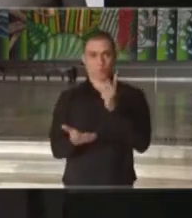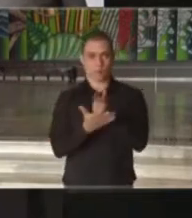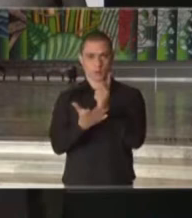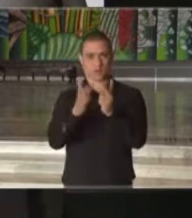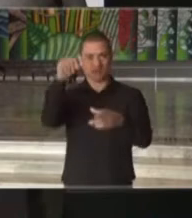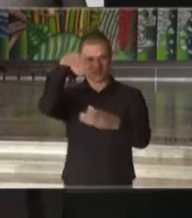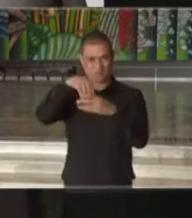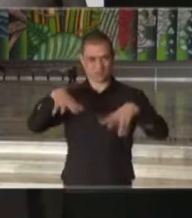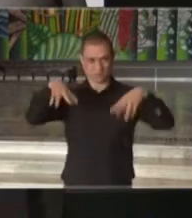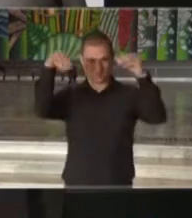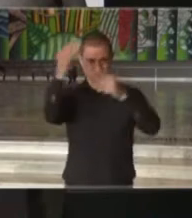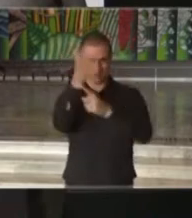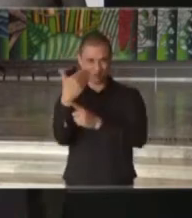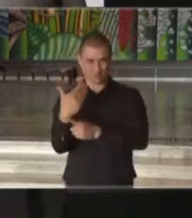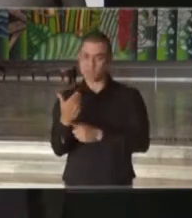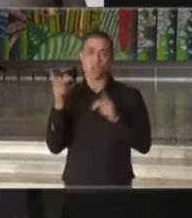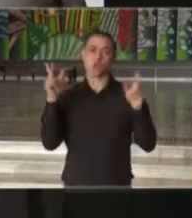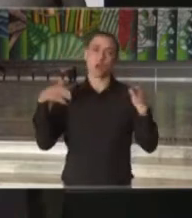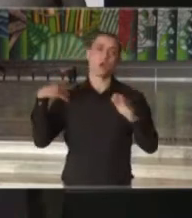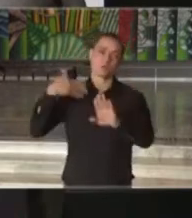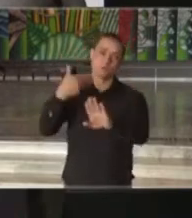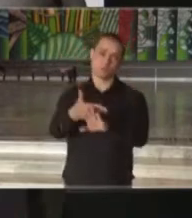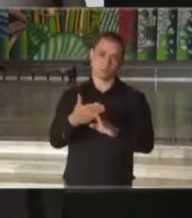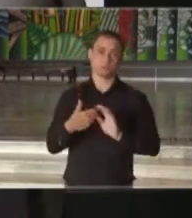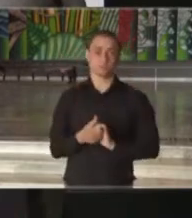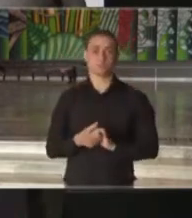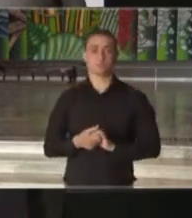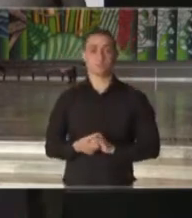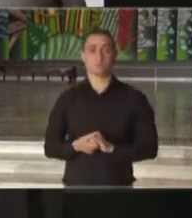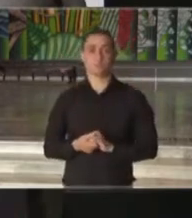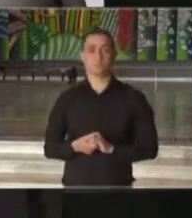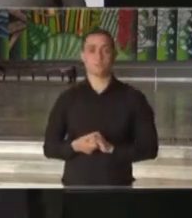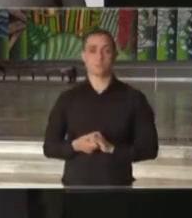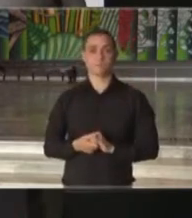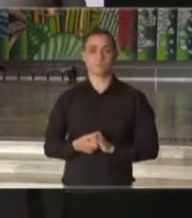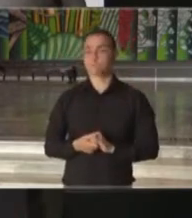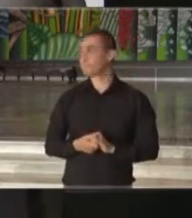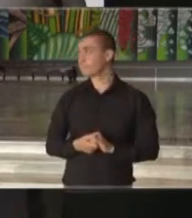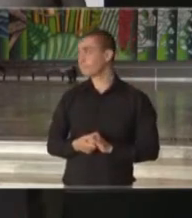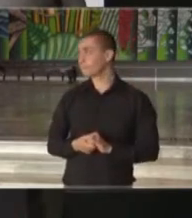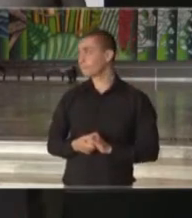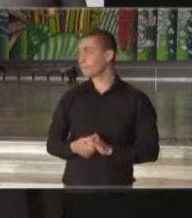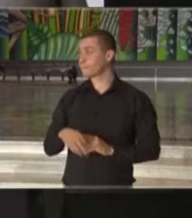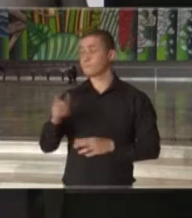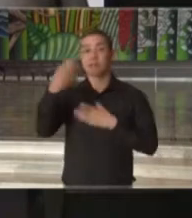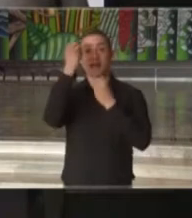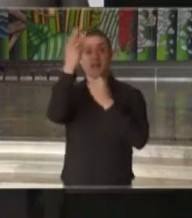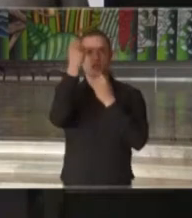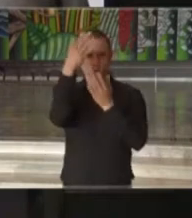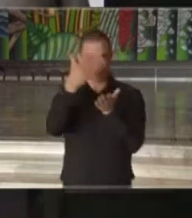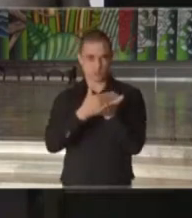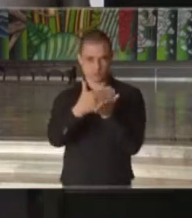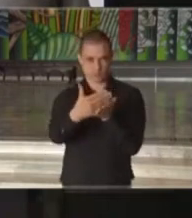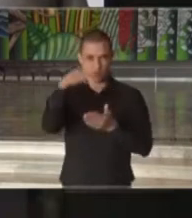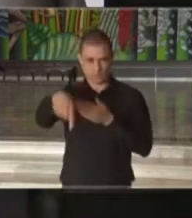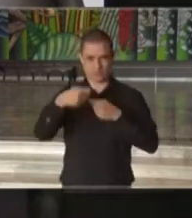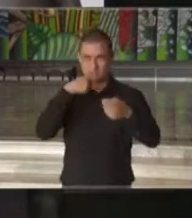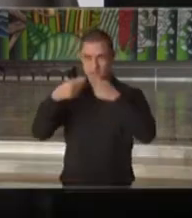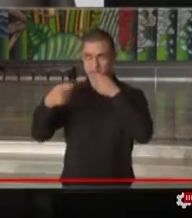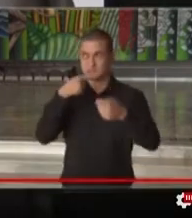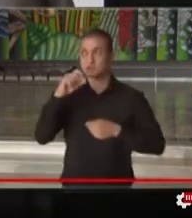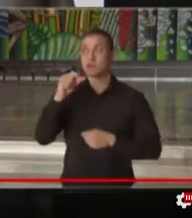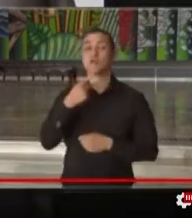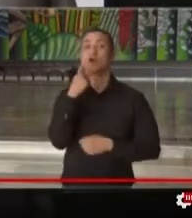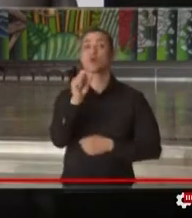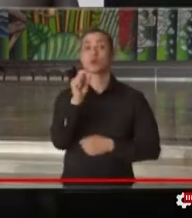Palácio dos Bandeirantes, sempre com os devidos resguardos. Nas informações iniciais desta coletiva, quero